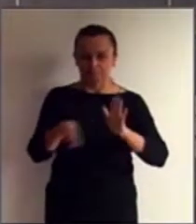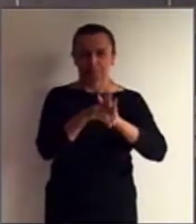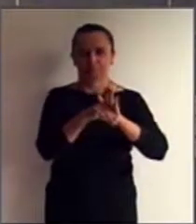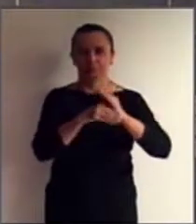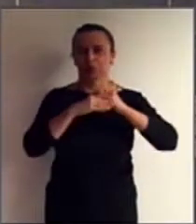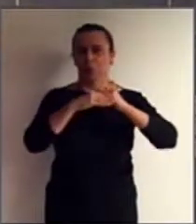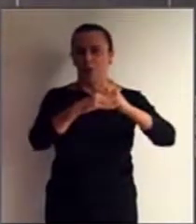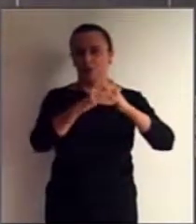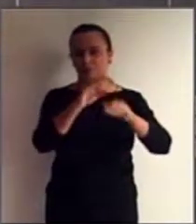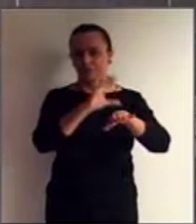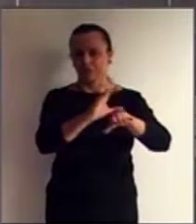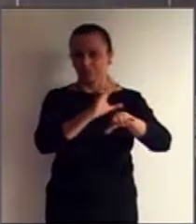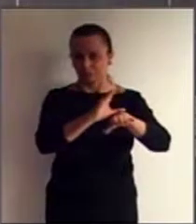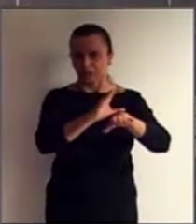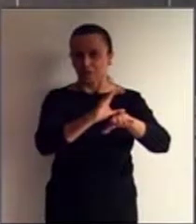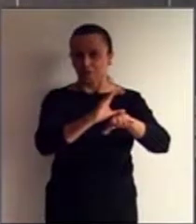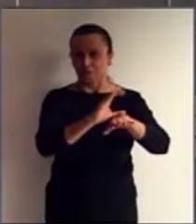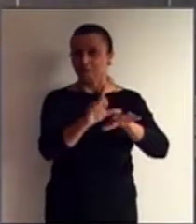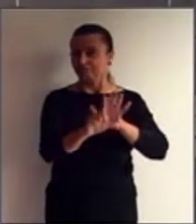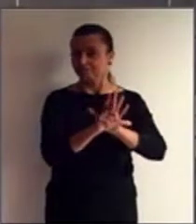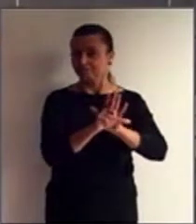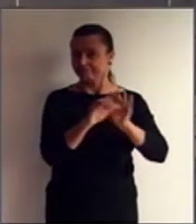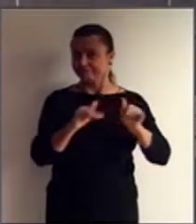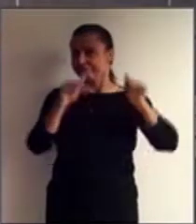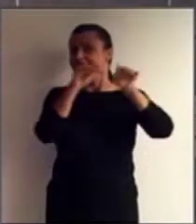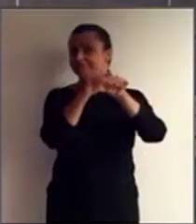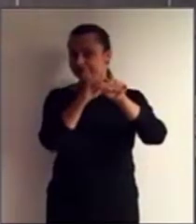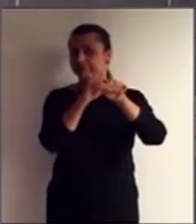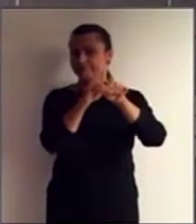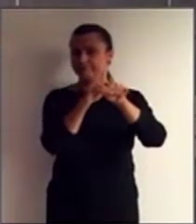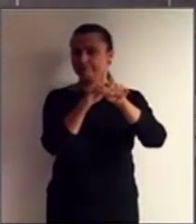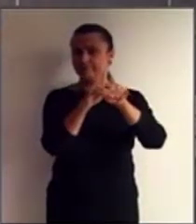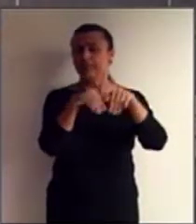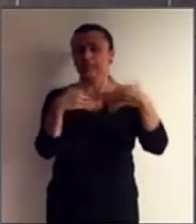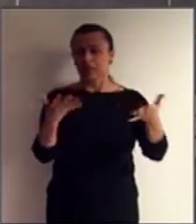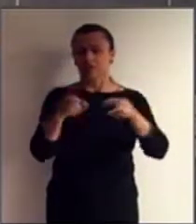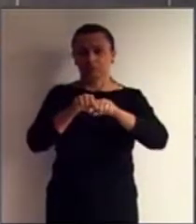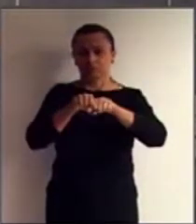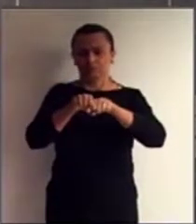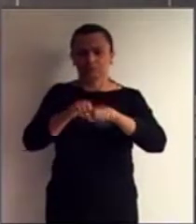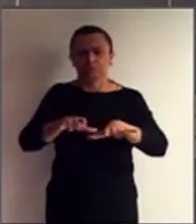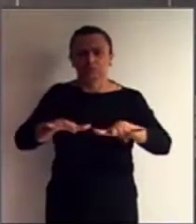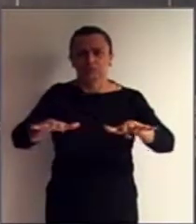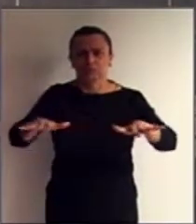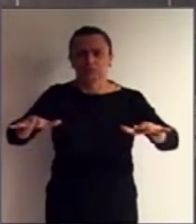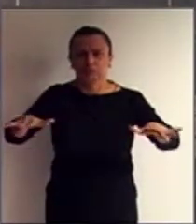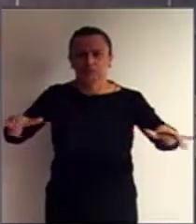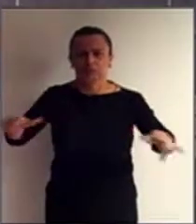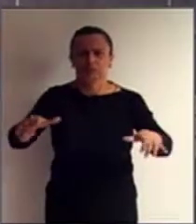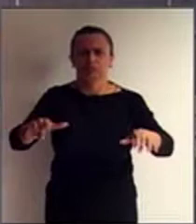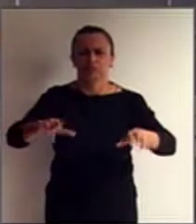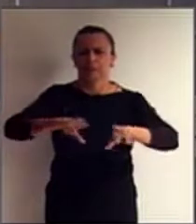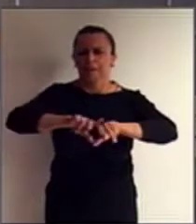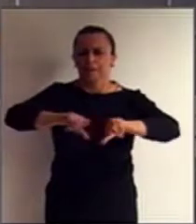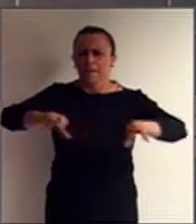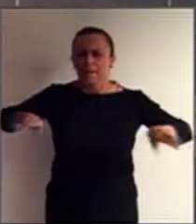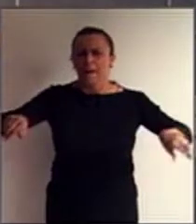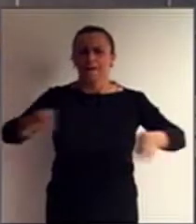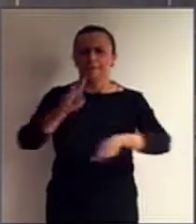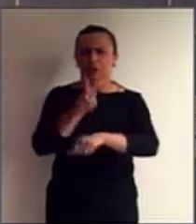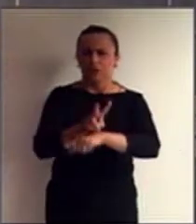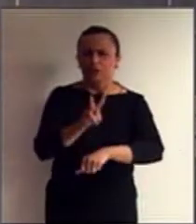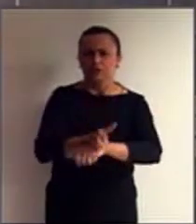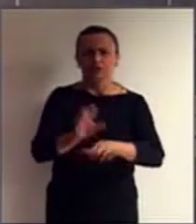portanto, abrange toda esta gama de proteção, de promoção